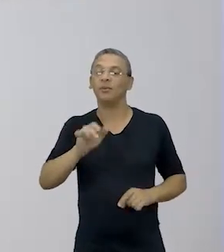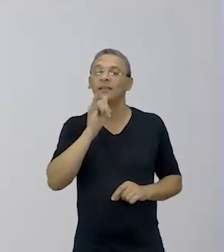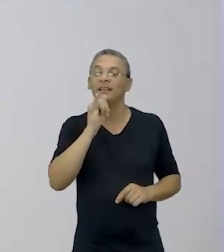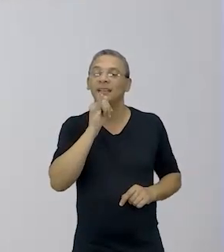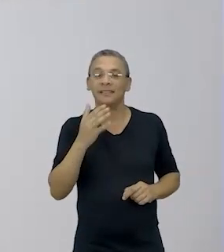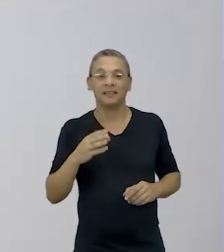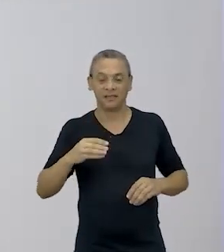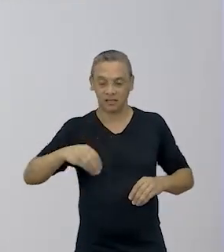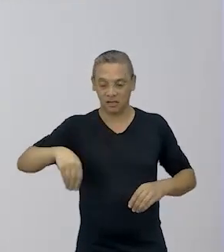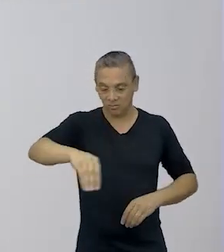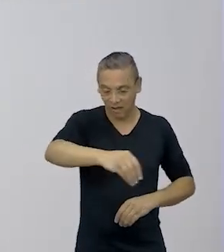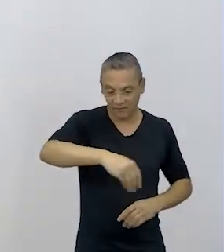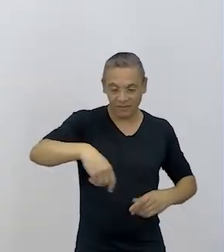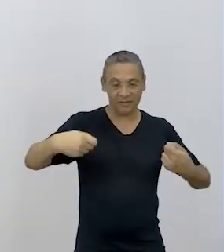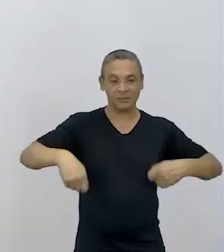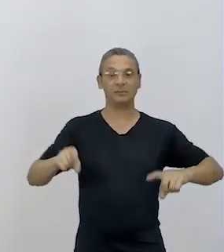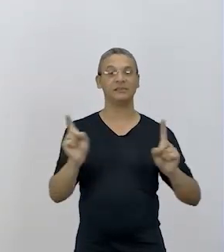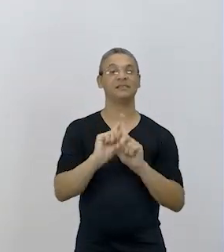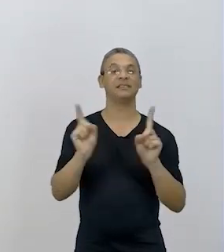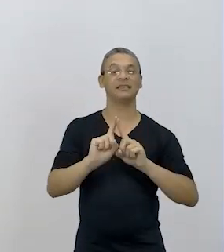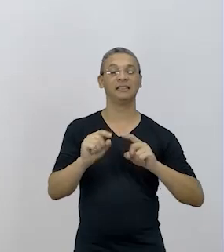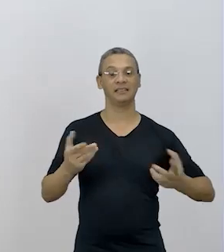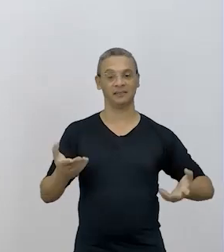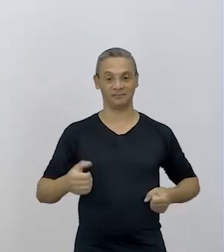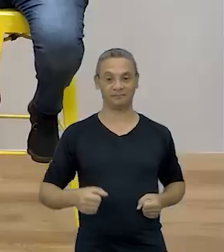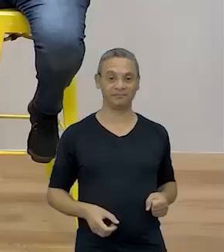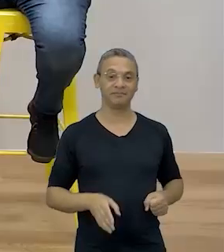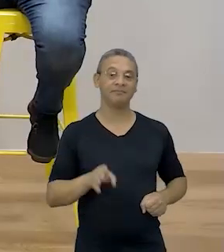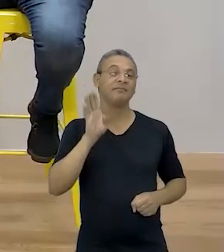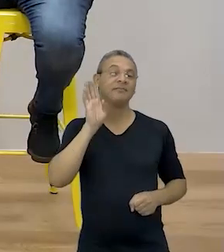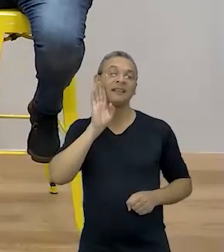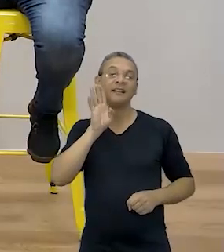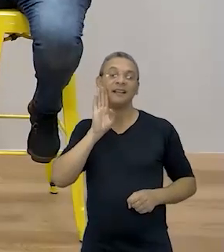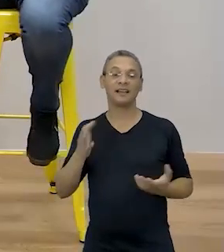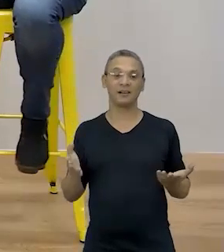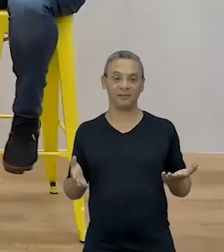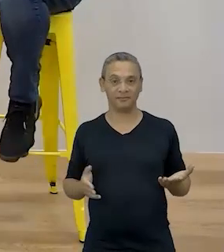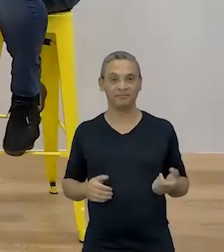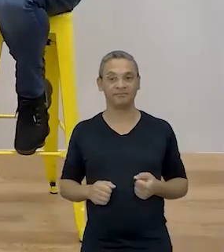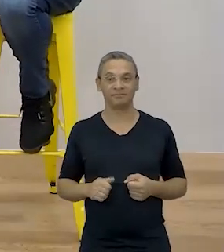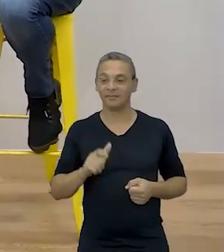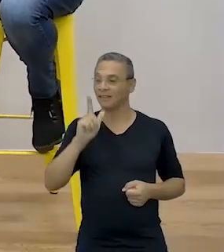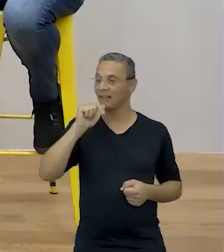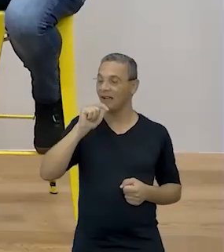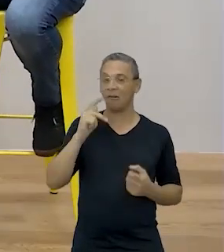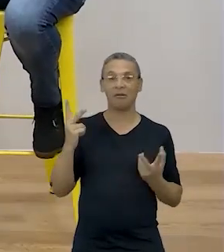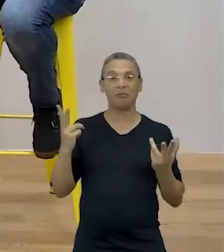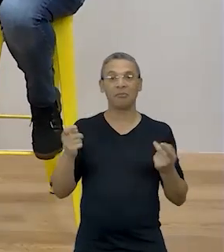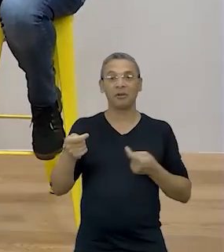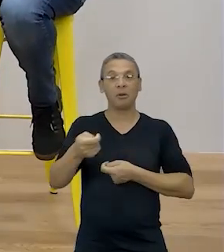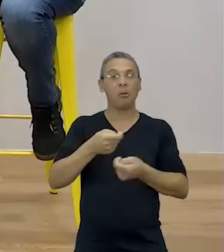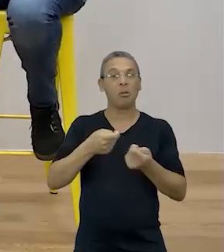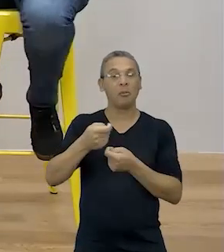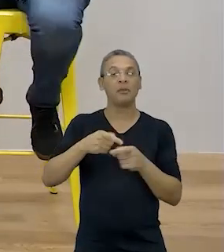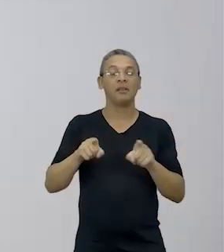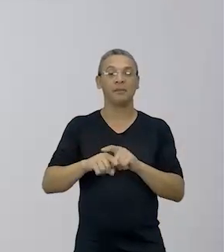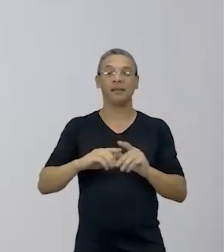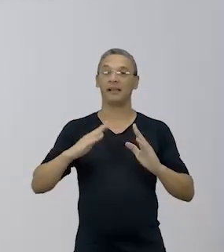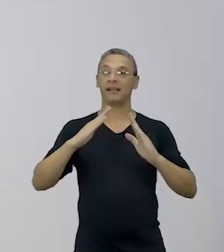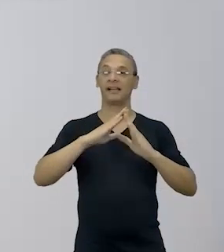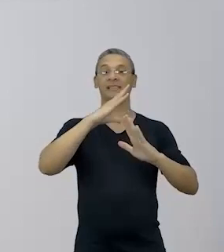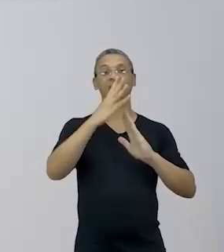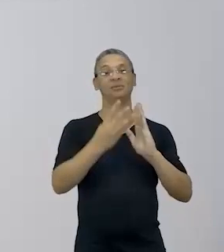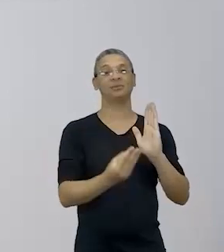precisando de areia. É verdade. Isso é muito legal, a gente não vai precisar Água também, né? E também não vai precisar de água. Então é muito sustentável